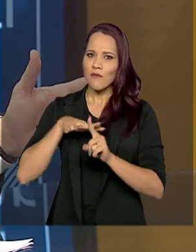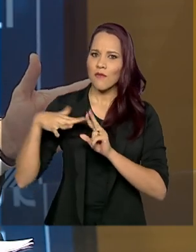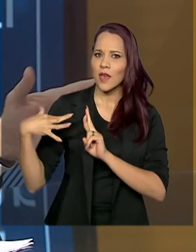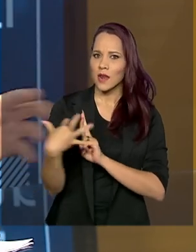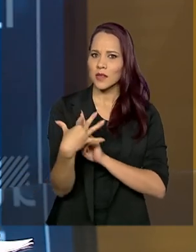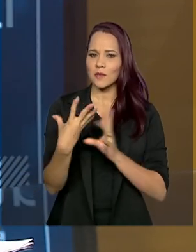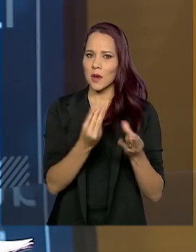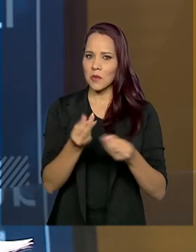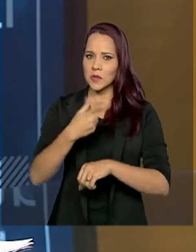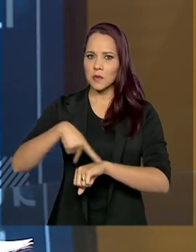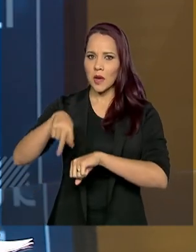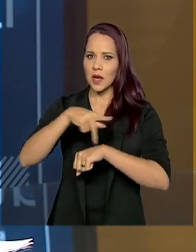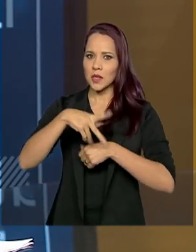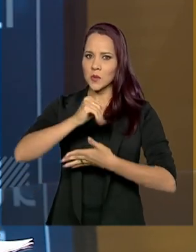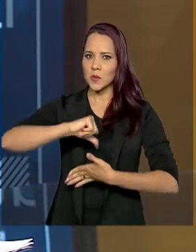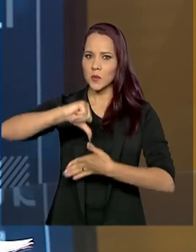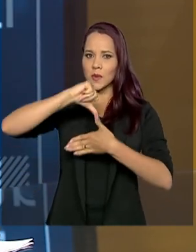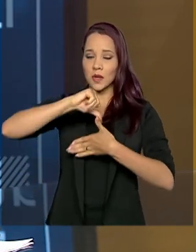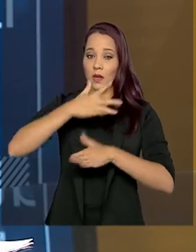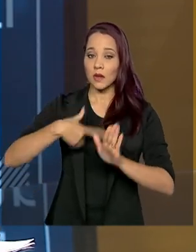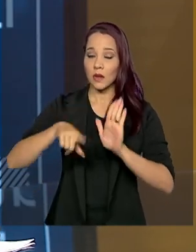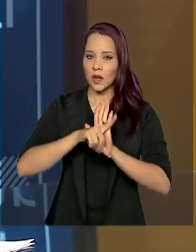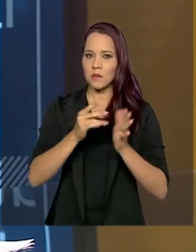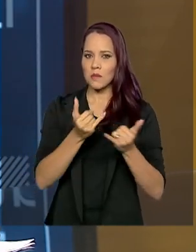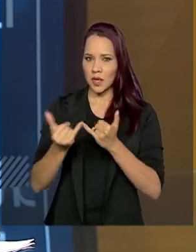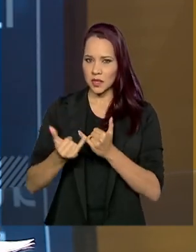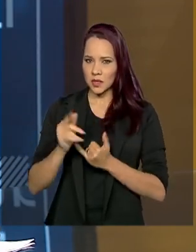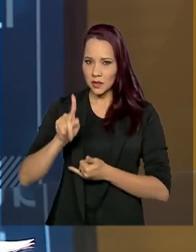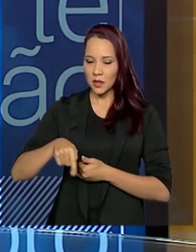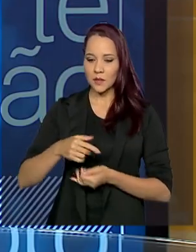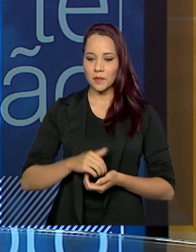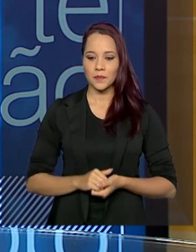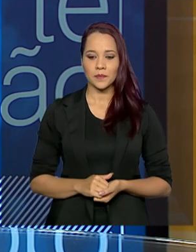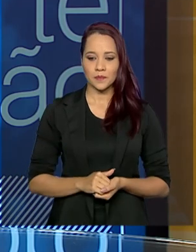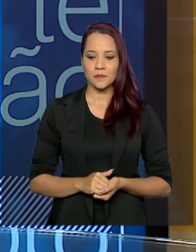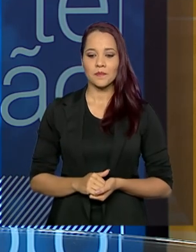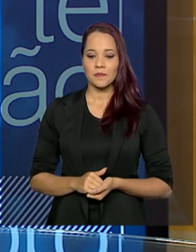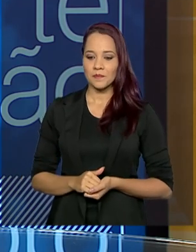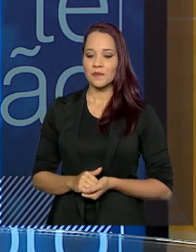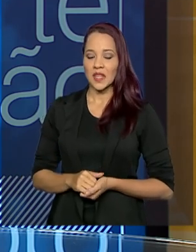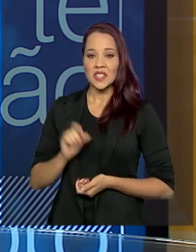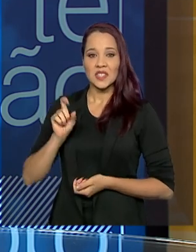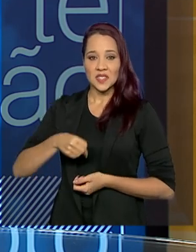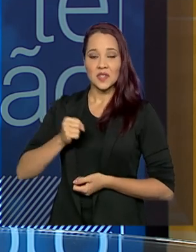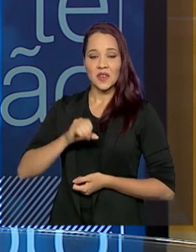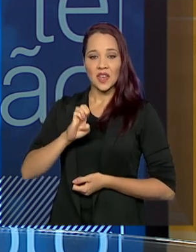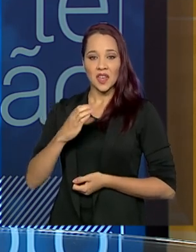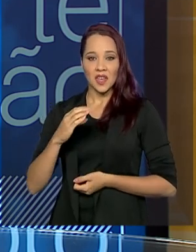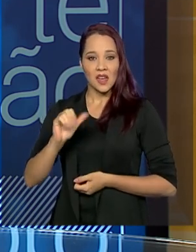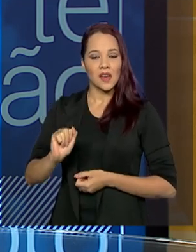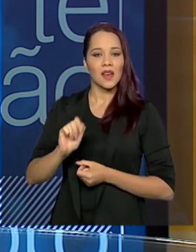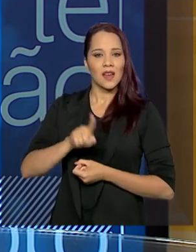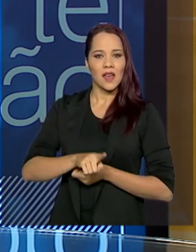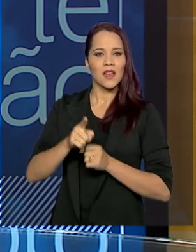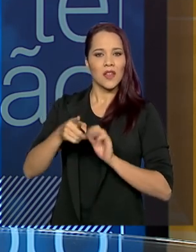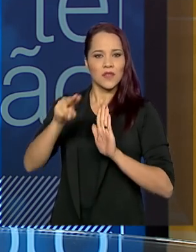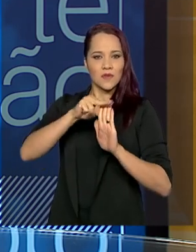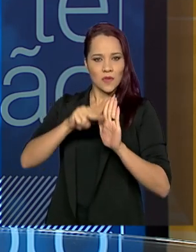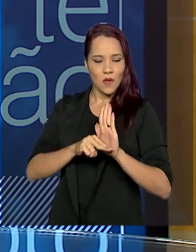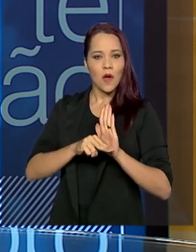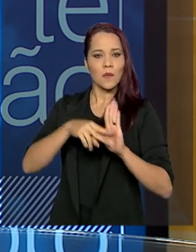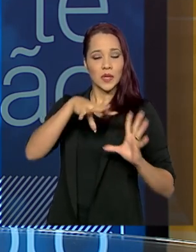países sul-americanos elaborarem leis parecidas, não é isso? Exatamente. O ECA é a Expressão Nacional de Normativas